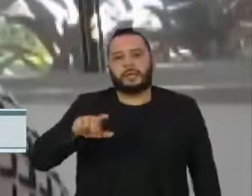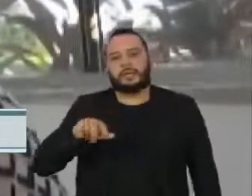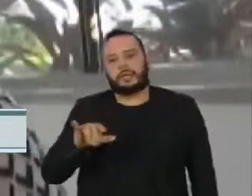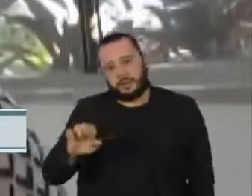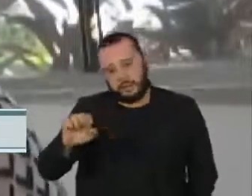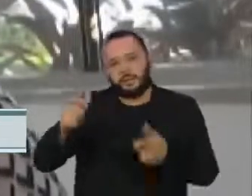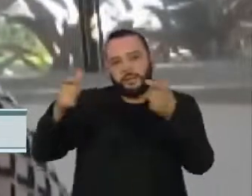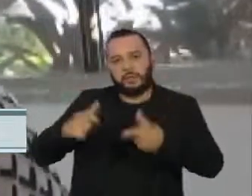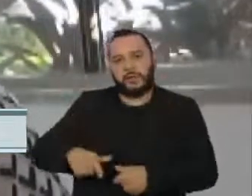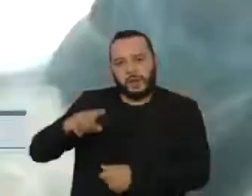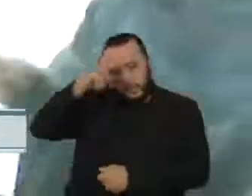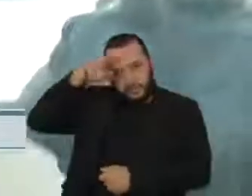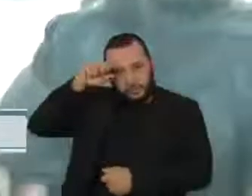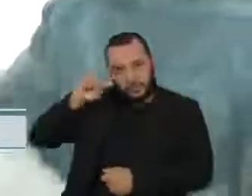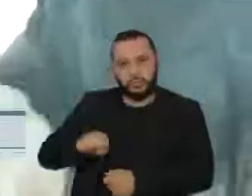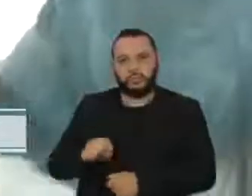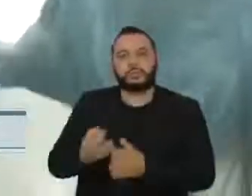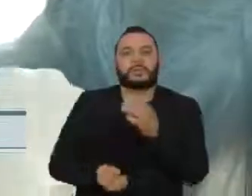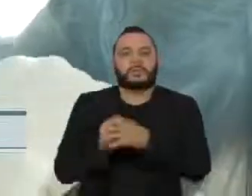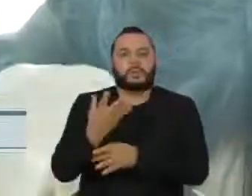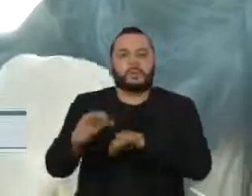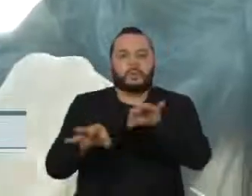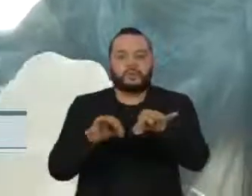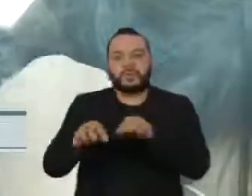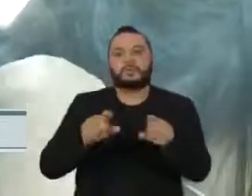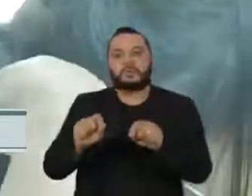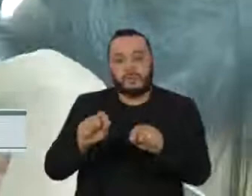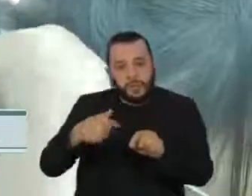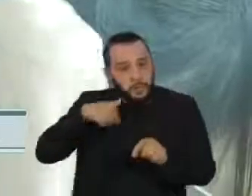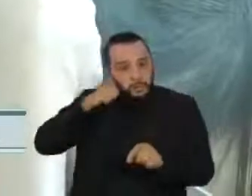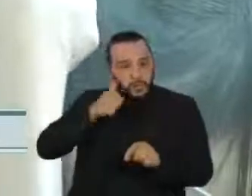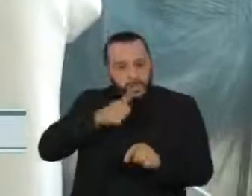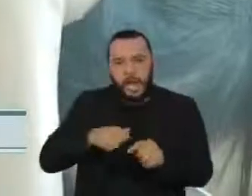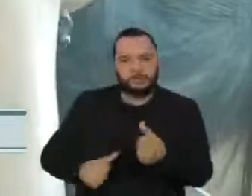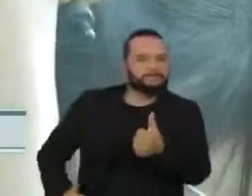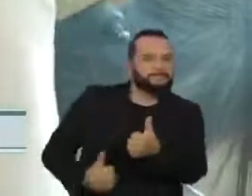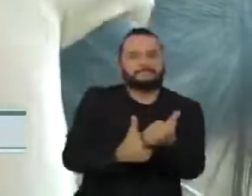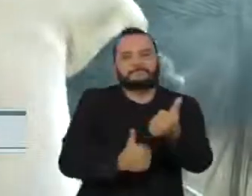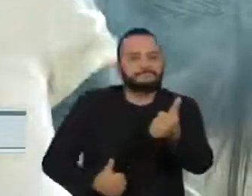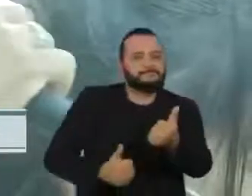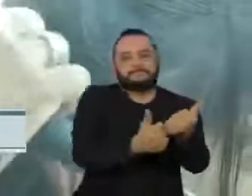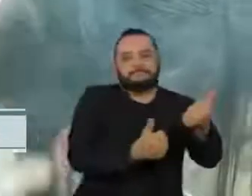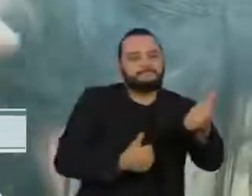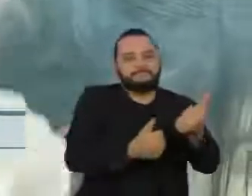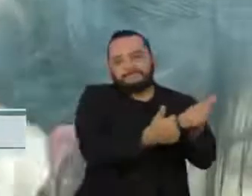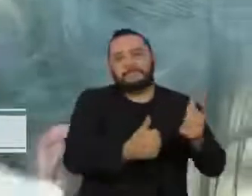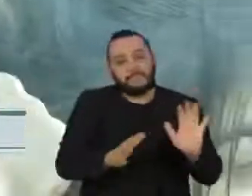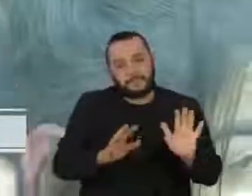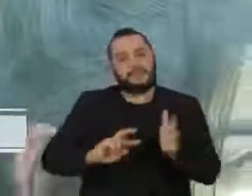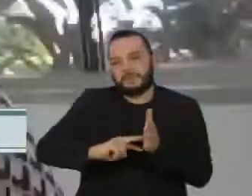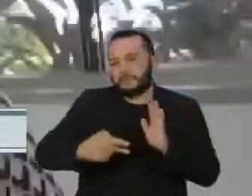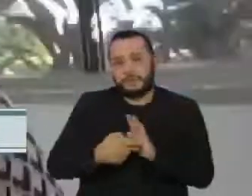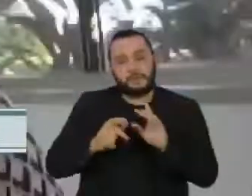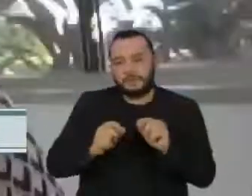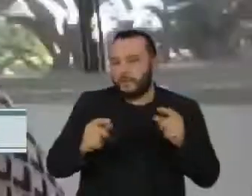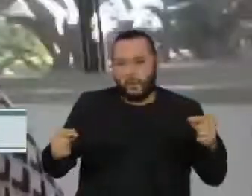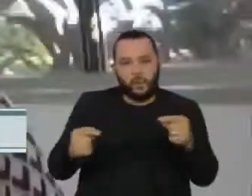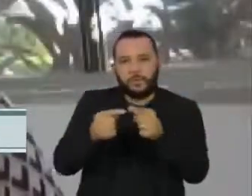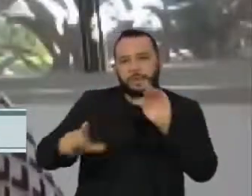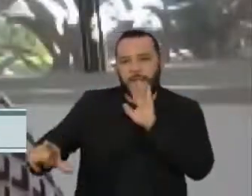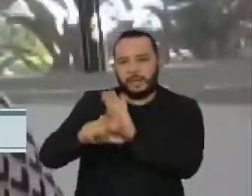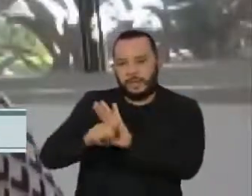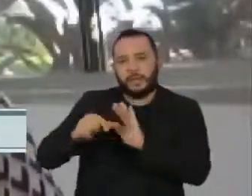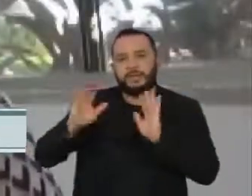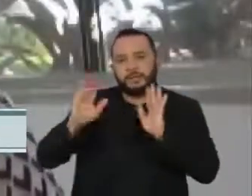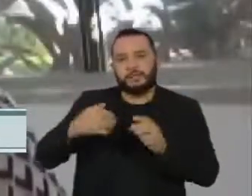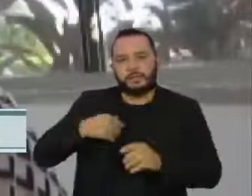Sul, criou o projeto Mãos Empenhadas, numa referência à Lei Maria da Penha. Você cria um